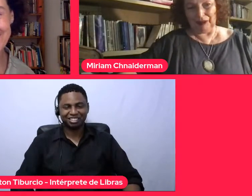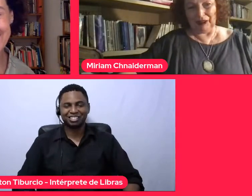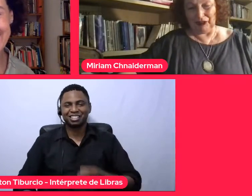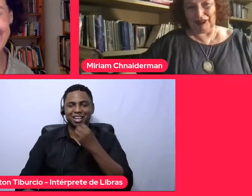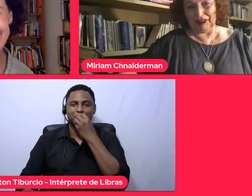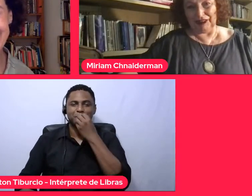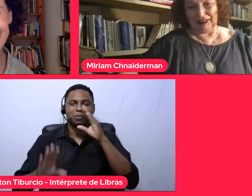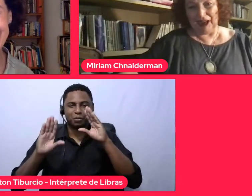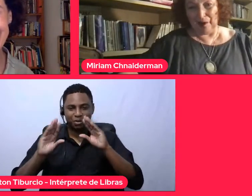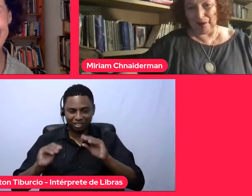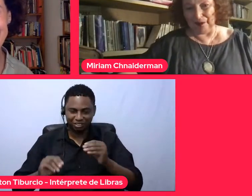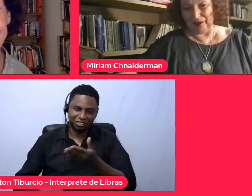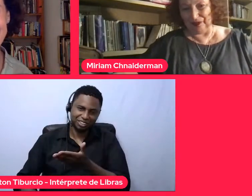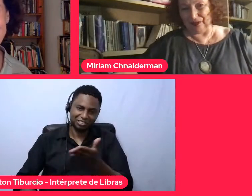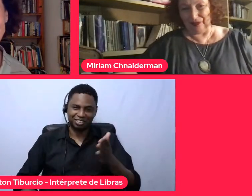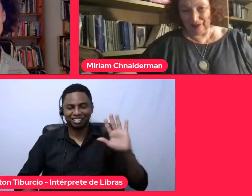a todos. Tchau. Tchau.